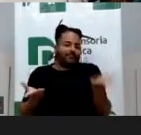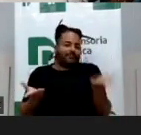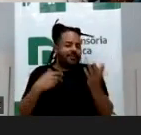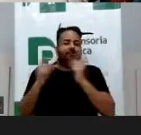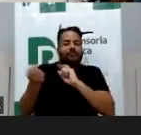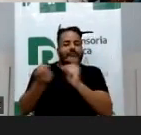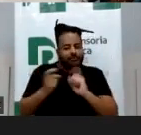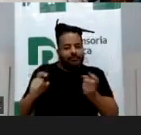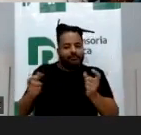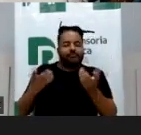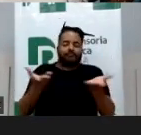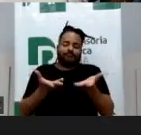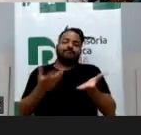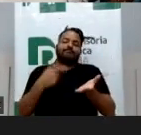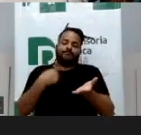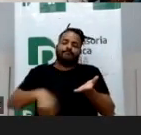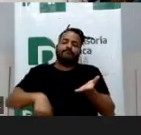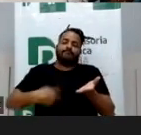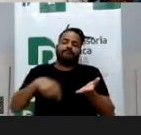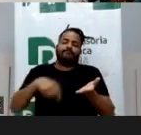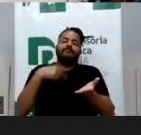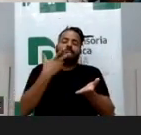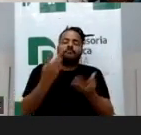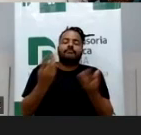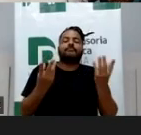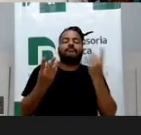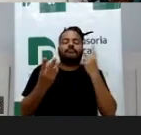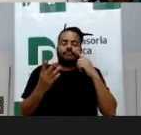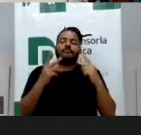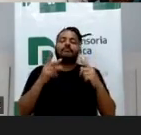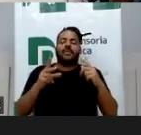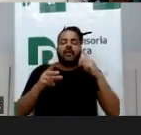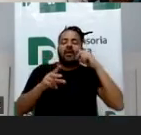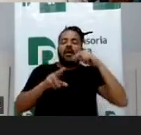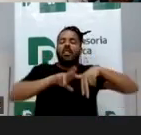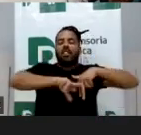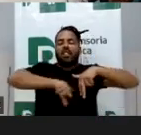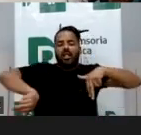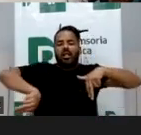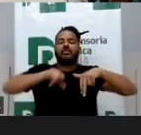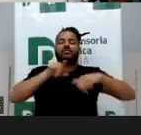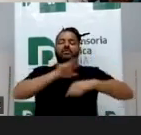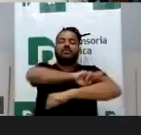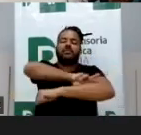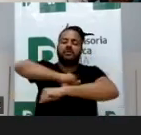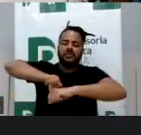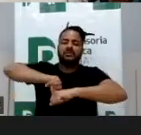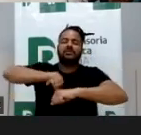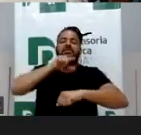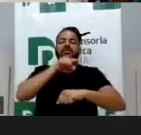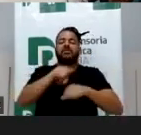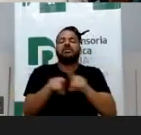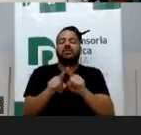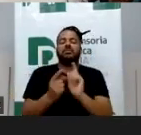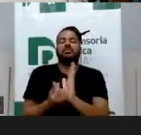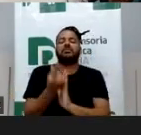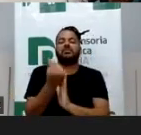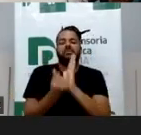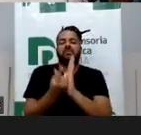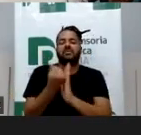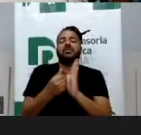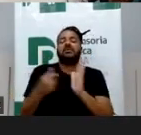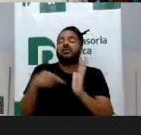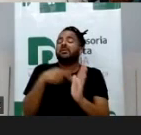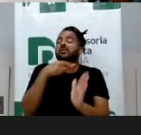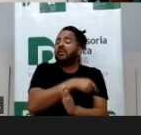nos artigos. Então, existe um recorte de classe e gênero, sim, e de raça misturado que tem que ser também debatido. Parar de se